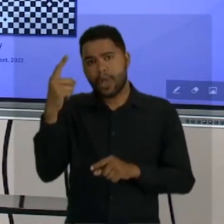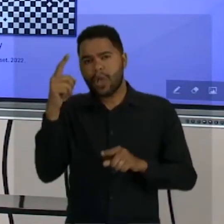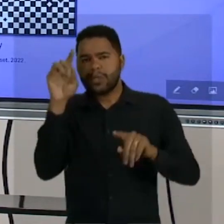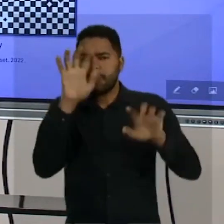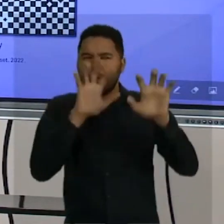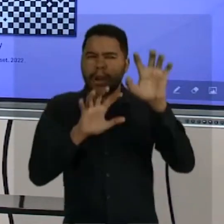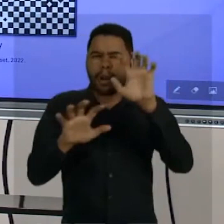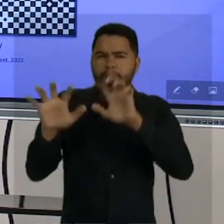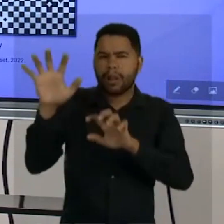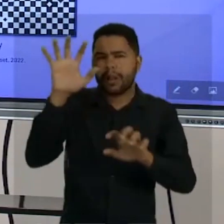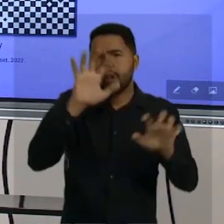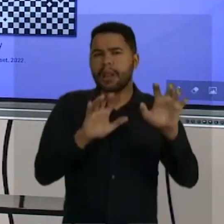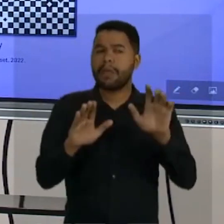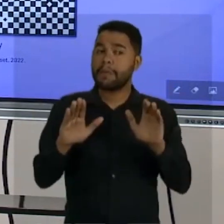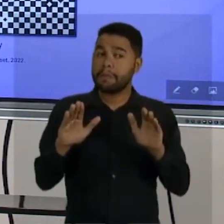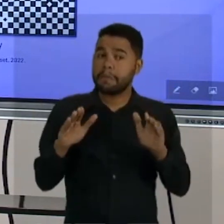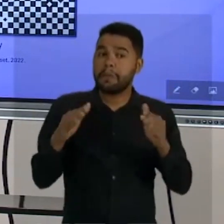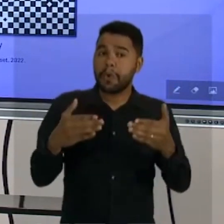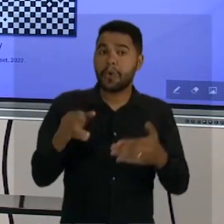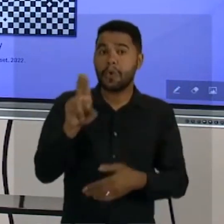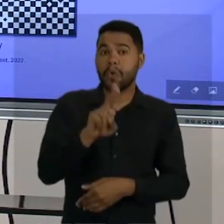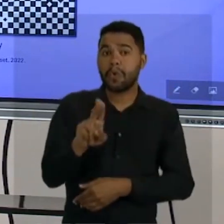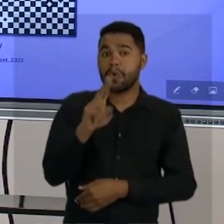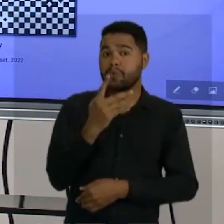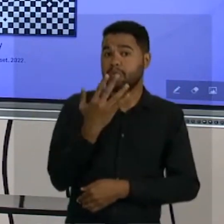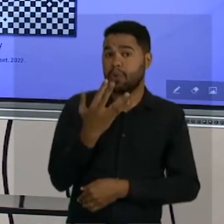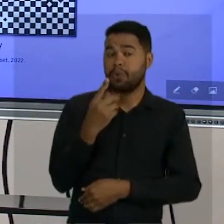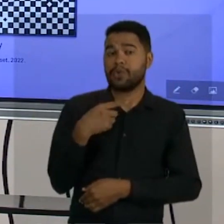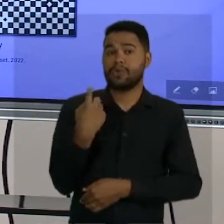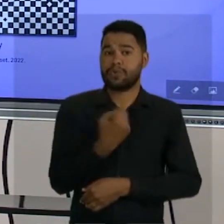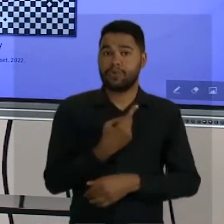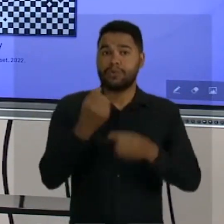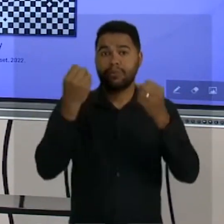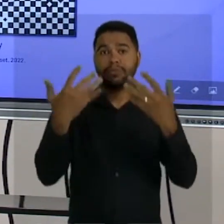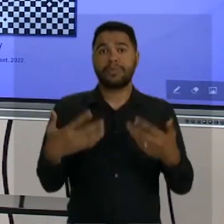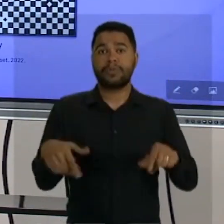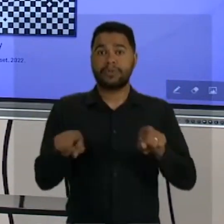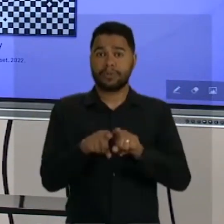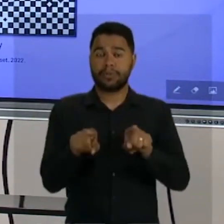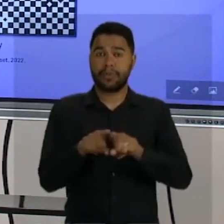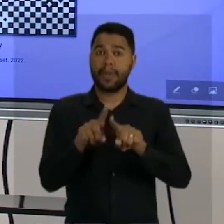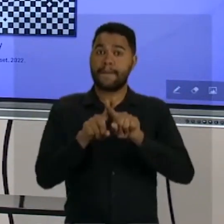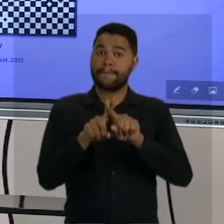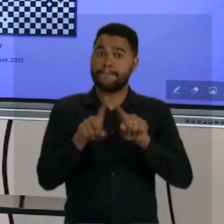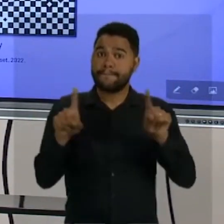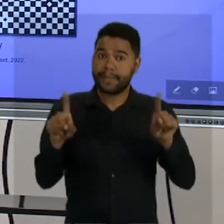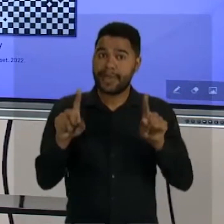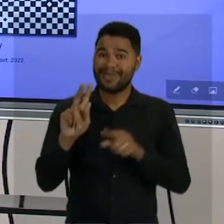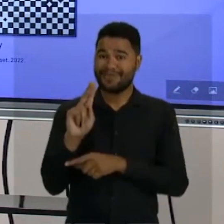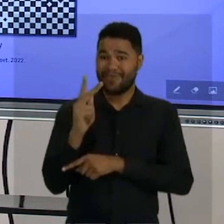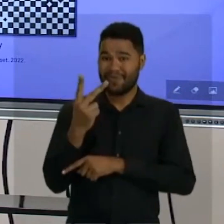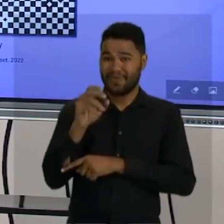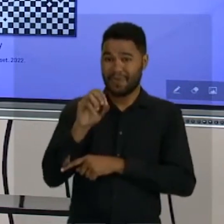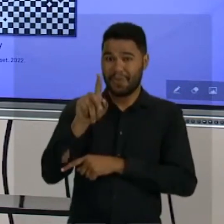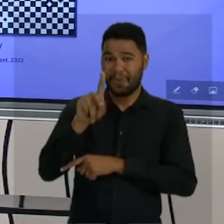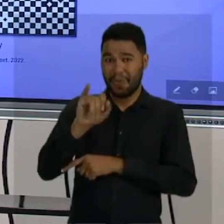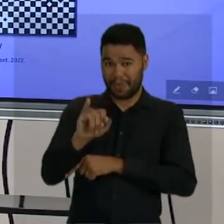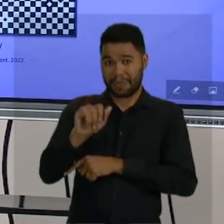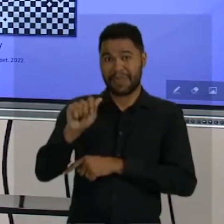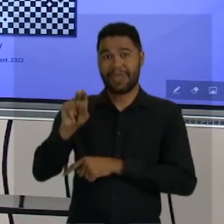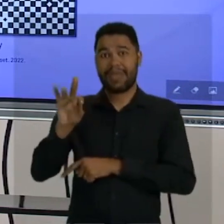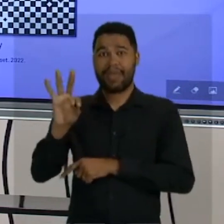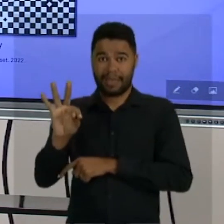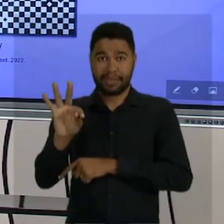ótica, de trabalhar com o uso da cor, que nós vamos falar daqui a pouco. Mas o termo Op Art vem exatamente disso.